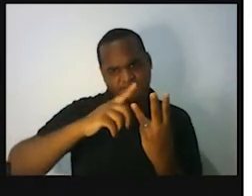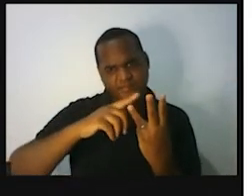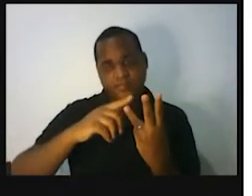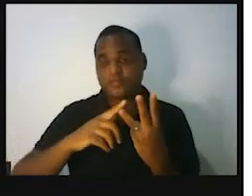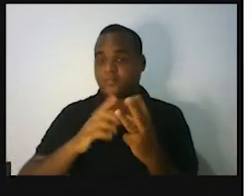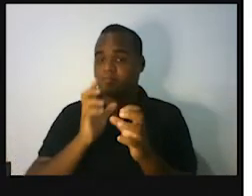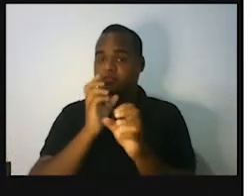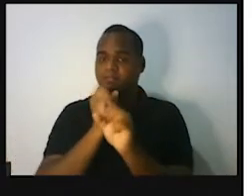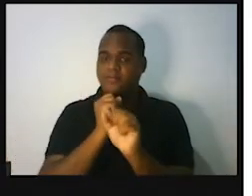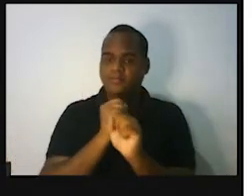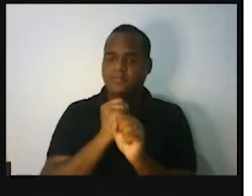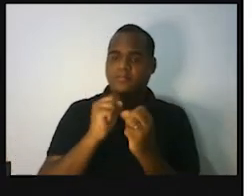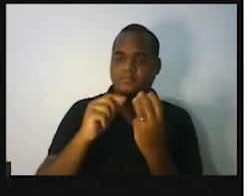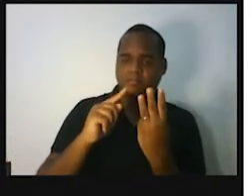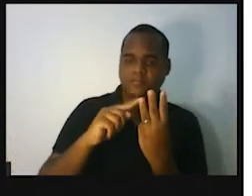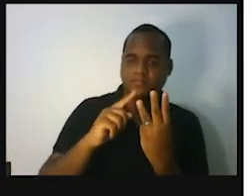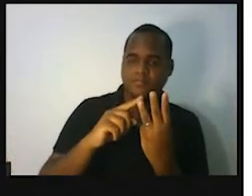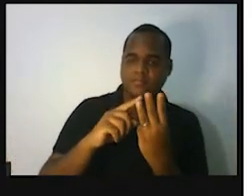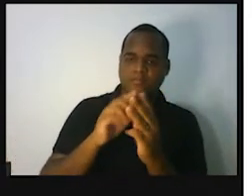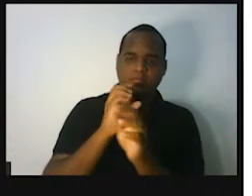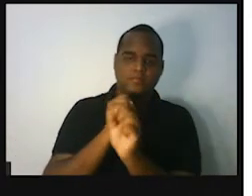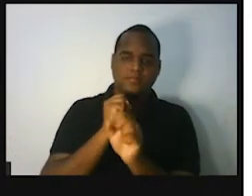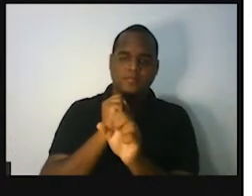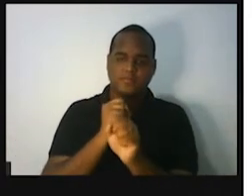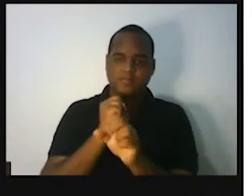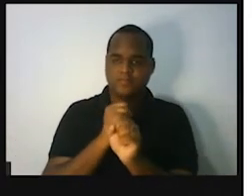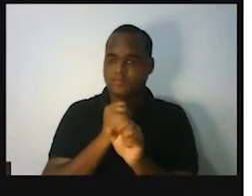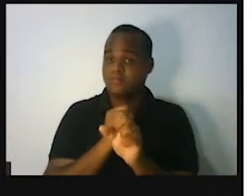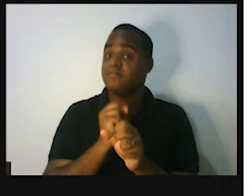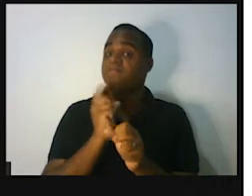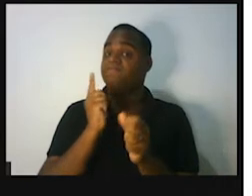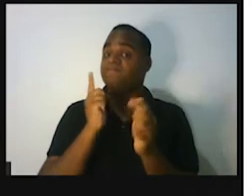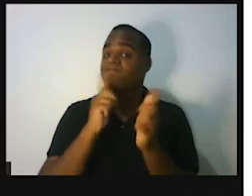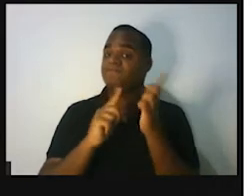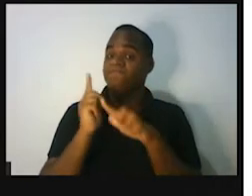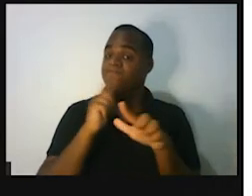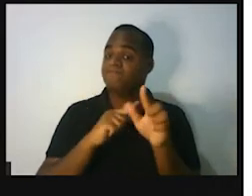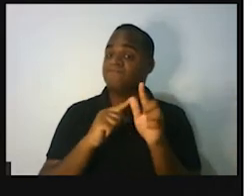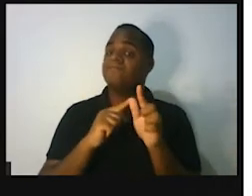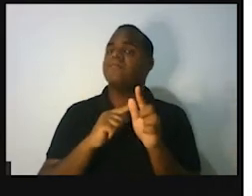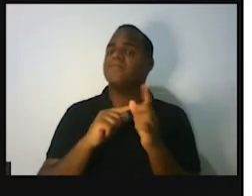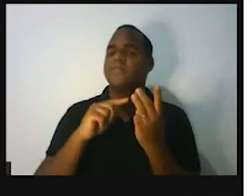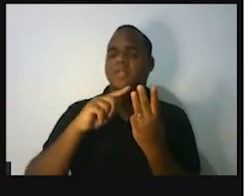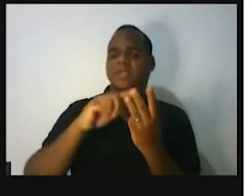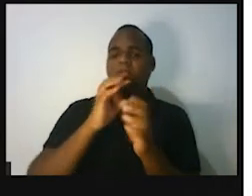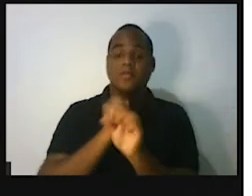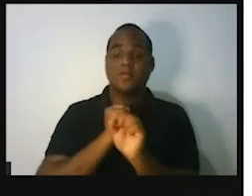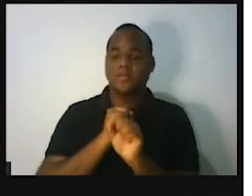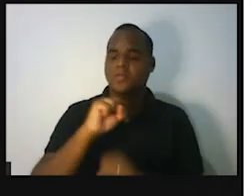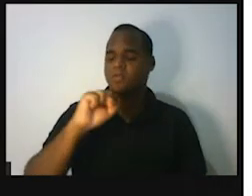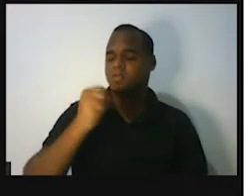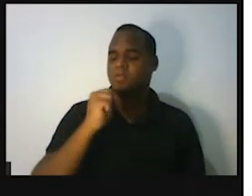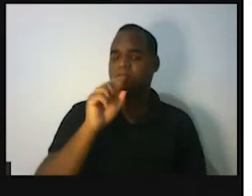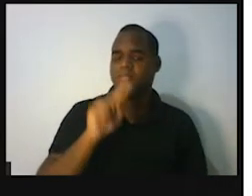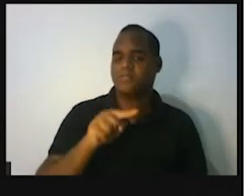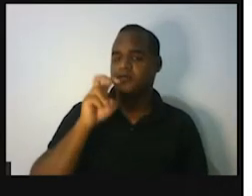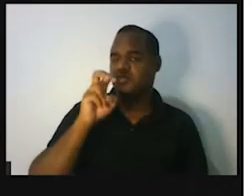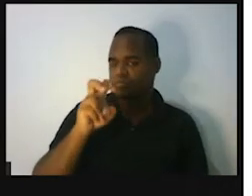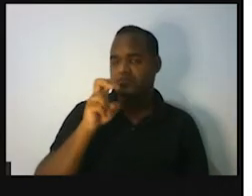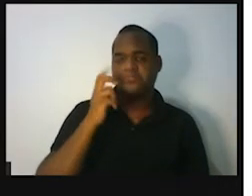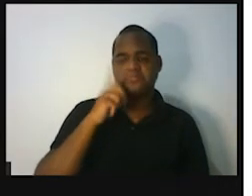unidade, você encontrou... Encontrou não, você conquistou a nota 8,5, 8